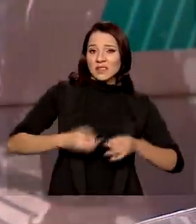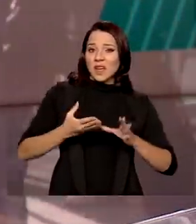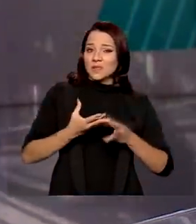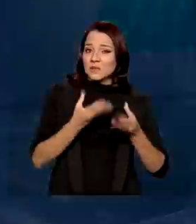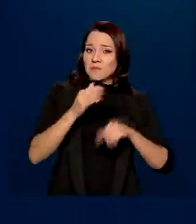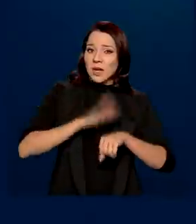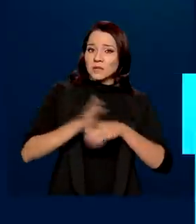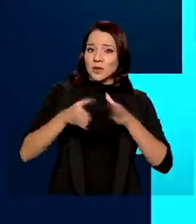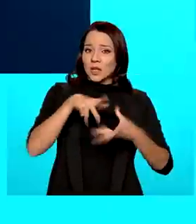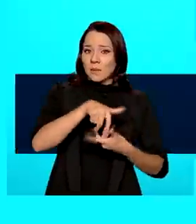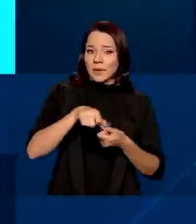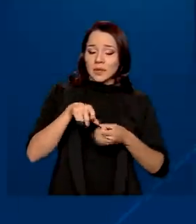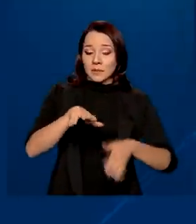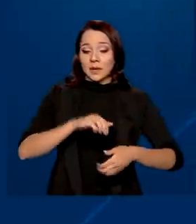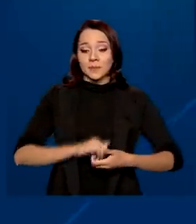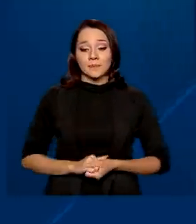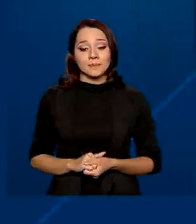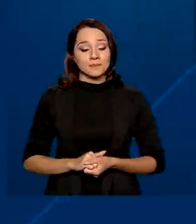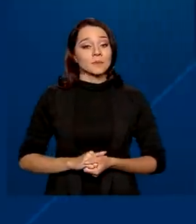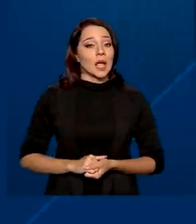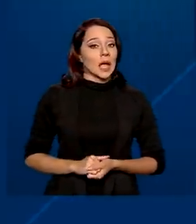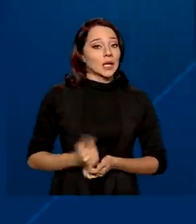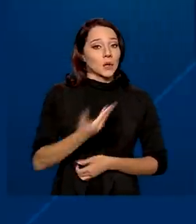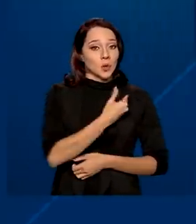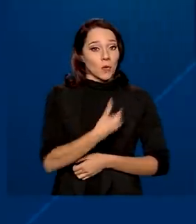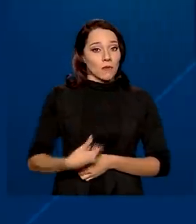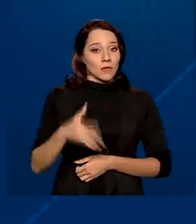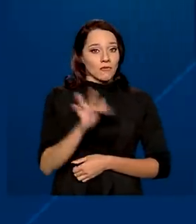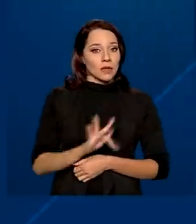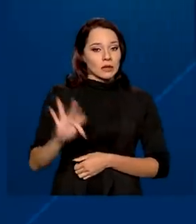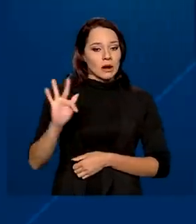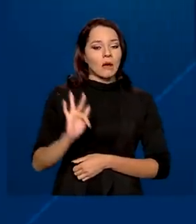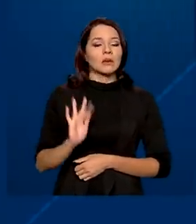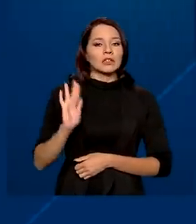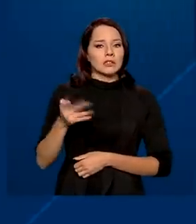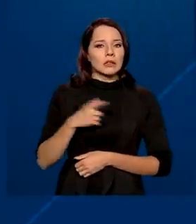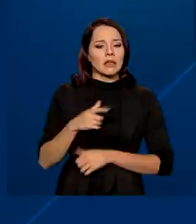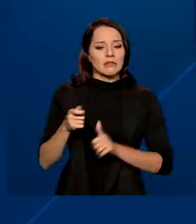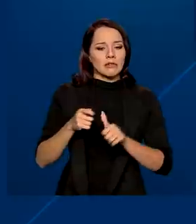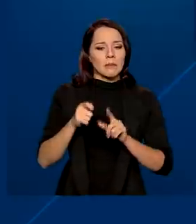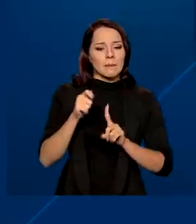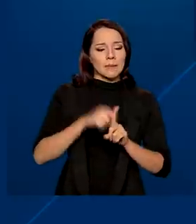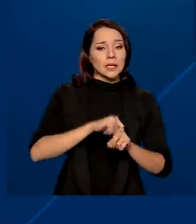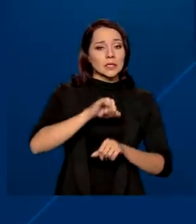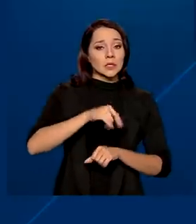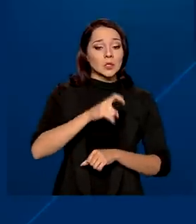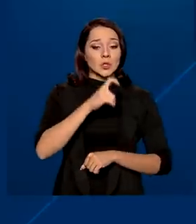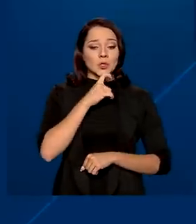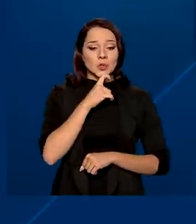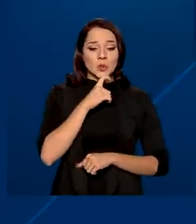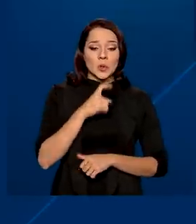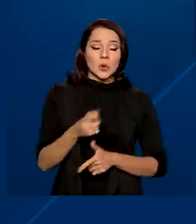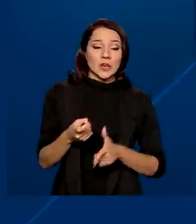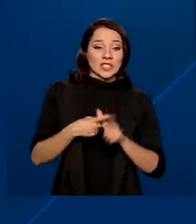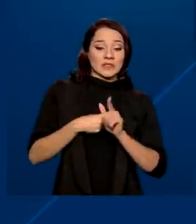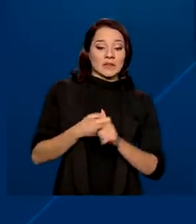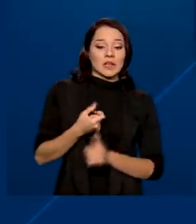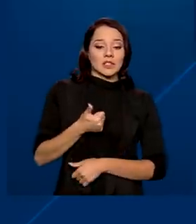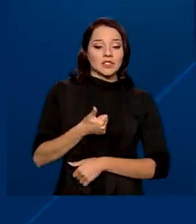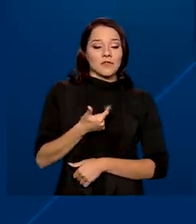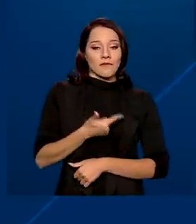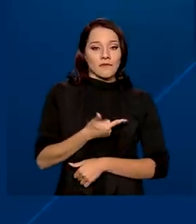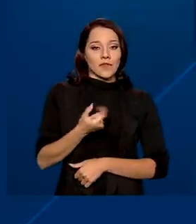pandemia. As contas do governo federal registraram em julho um déficit primário de quase 20